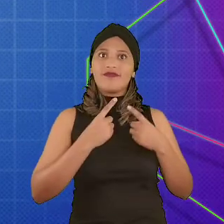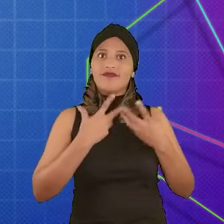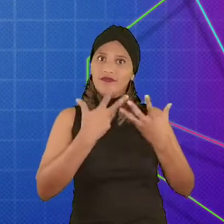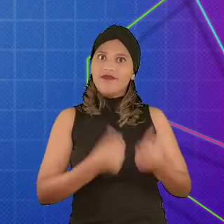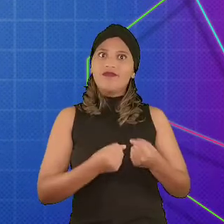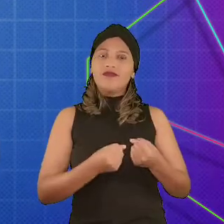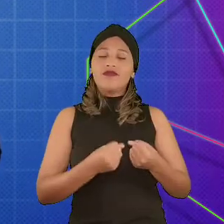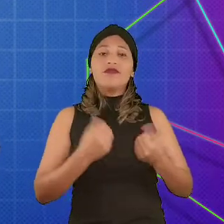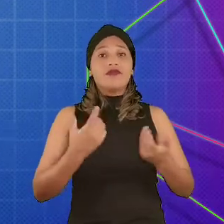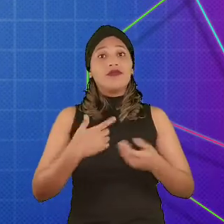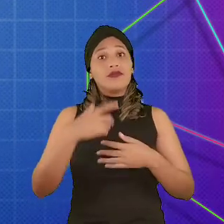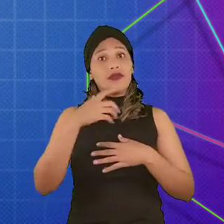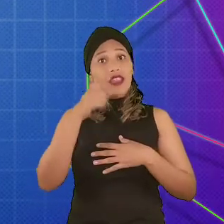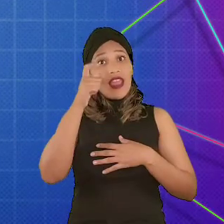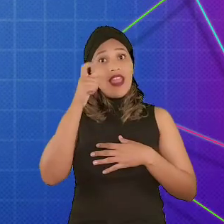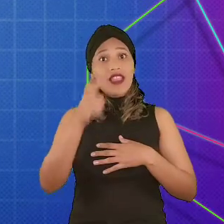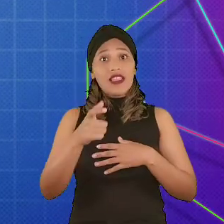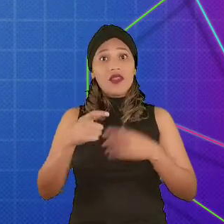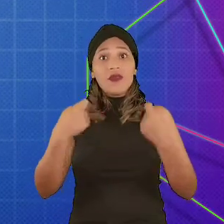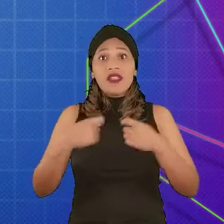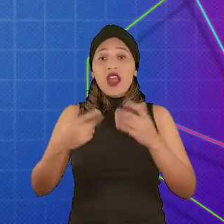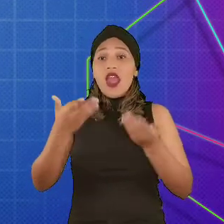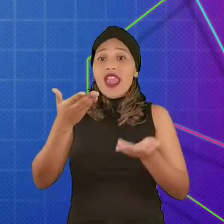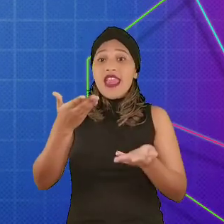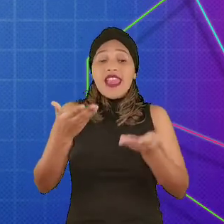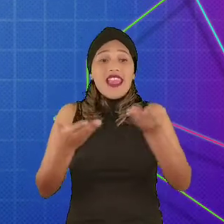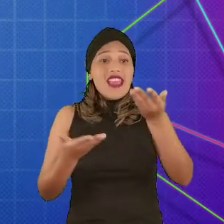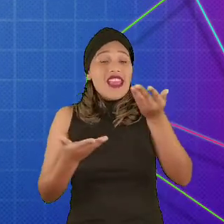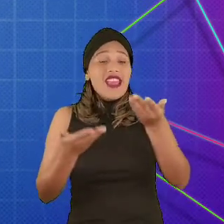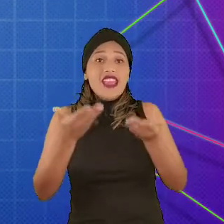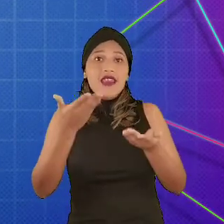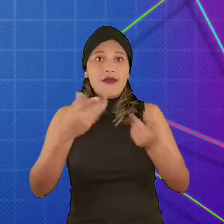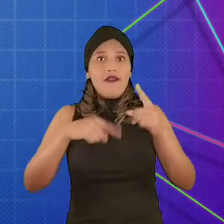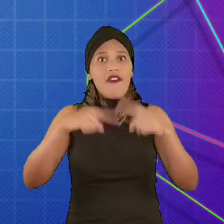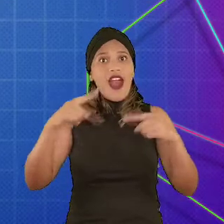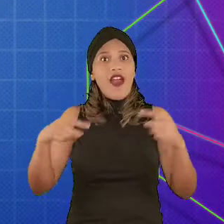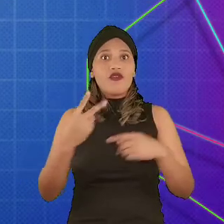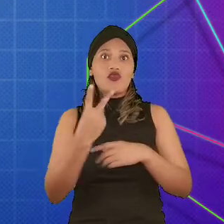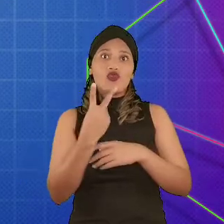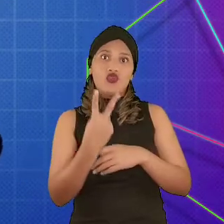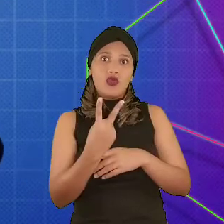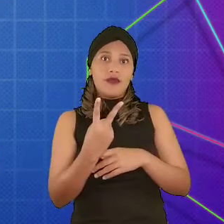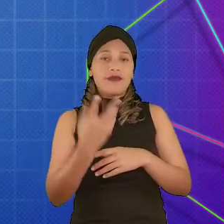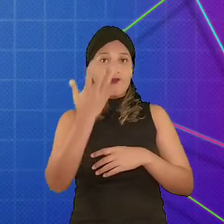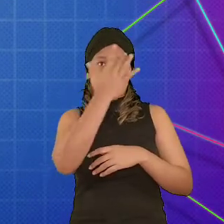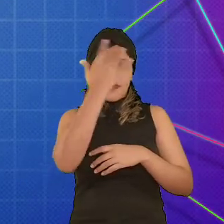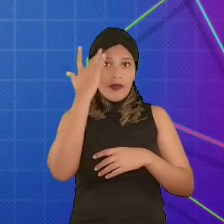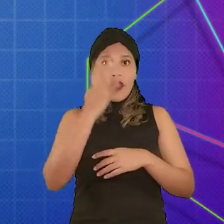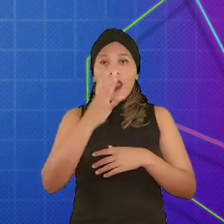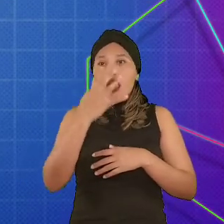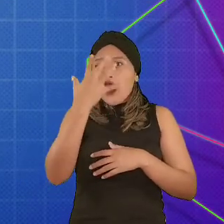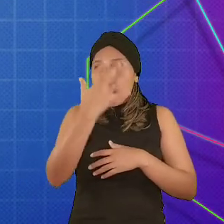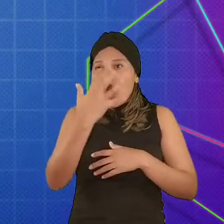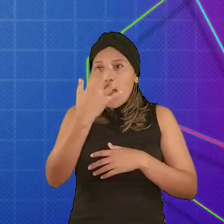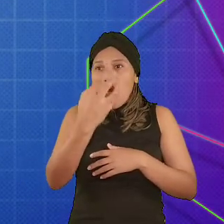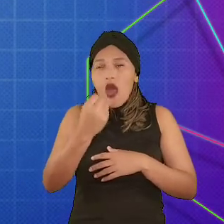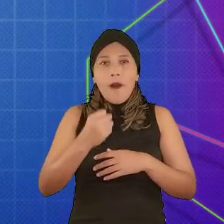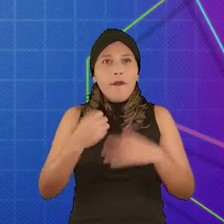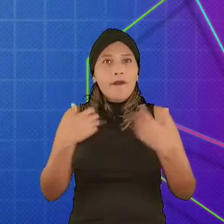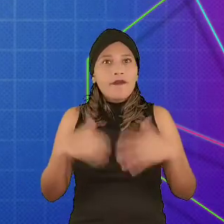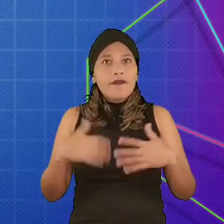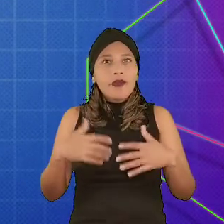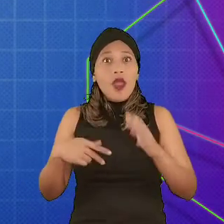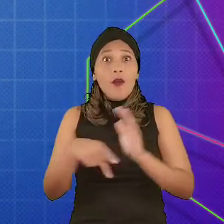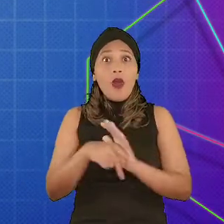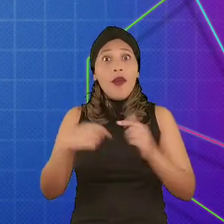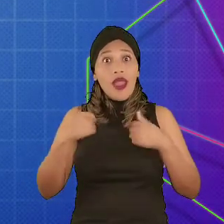a pessoa interessada, precisa ter um equilíbrio entre essas duas variáveis. A pessoa se mantém entretida a partir do momento